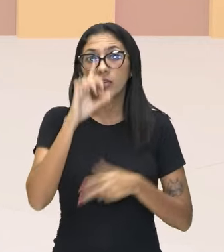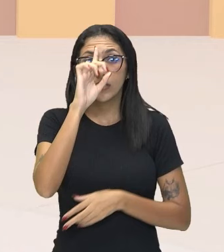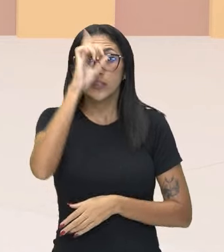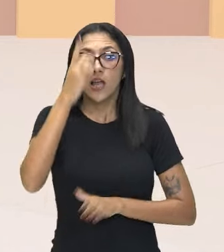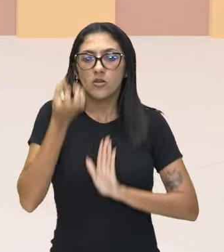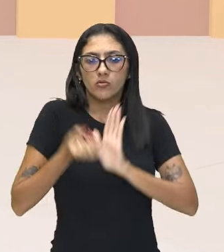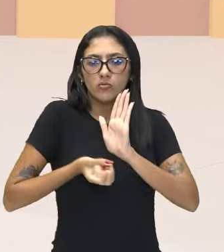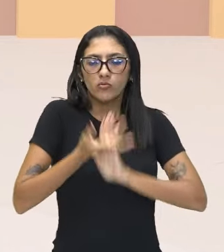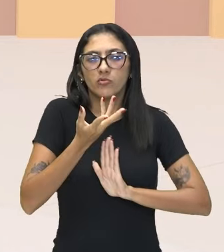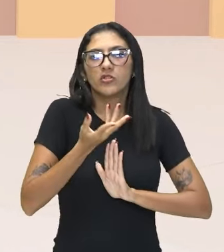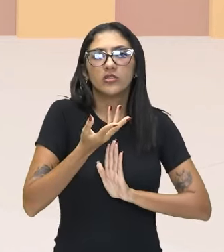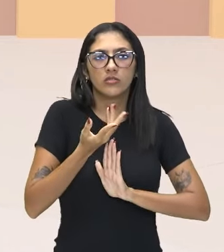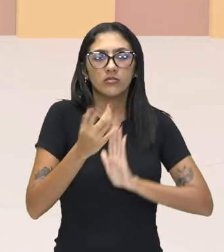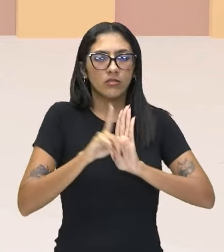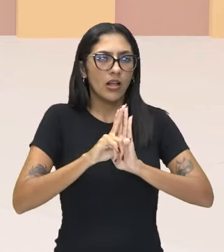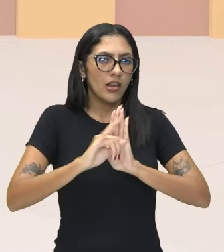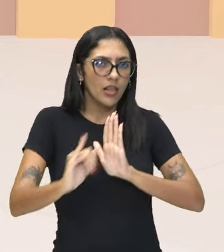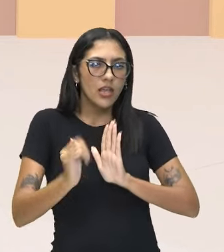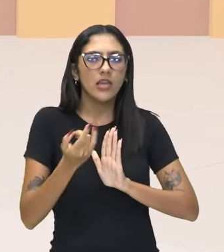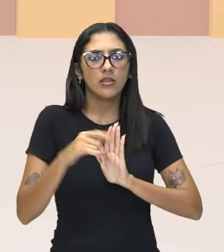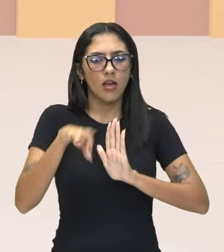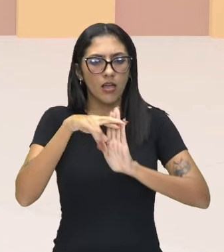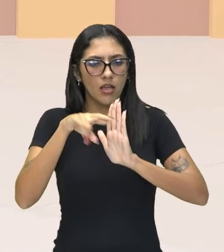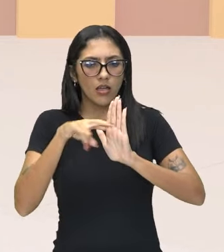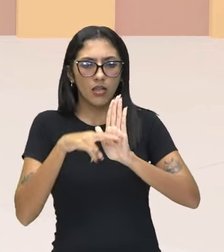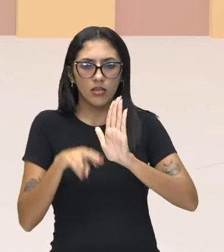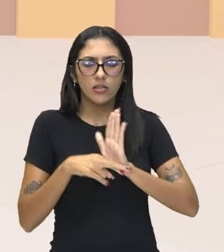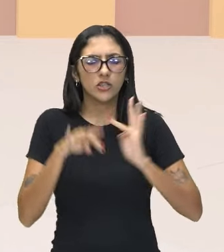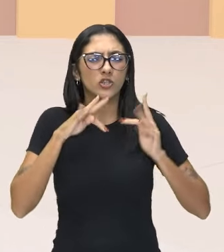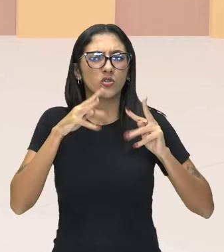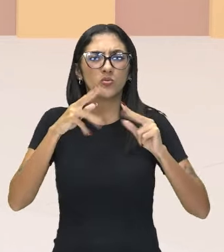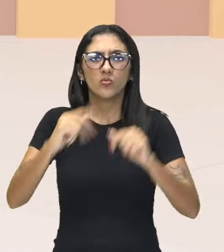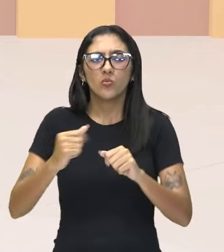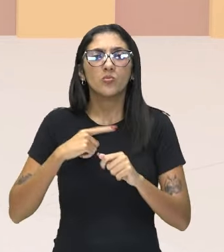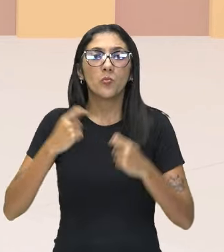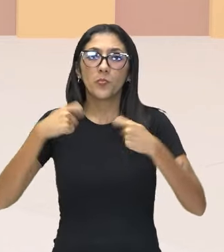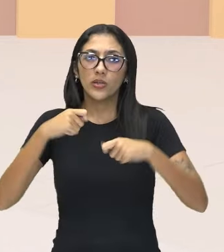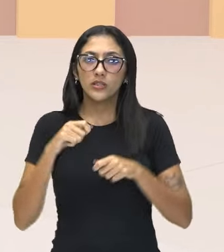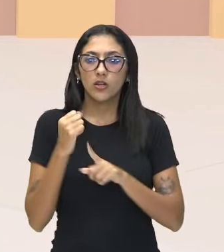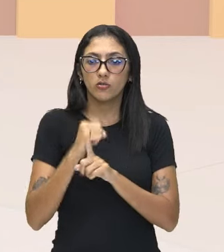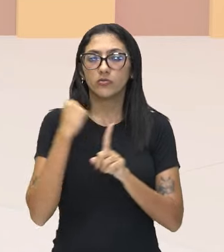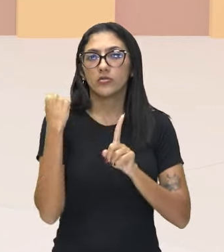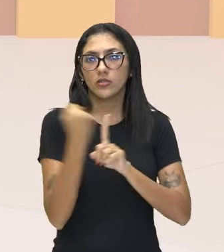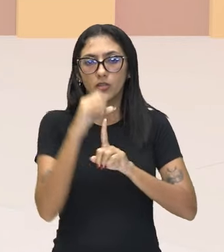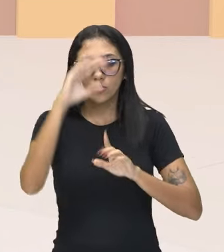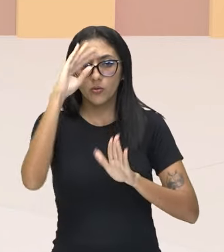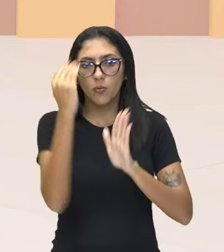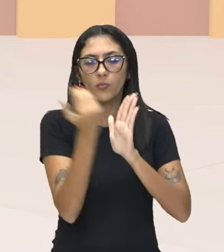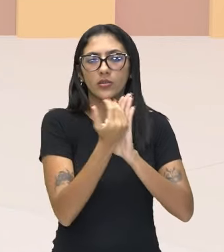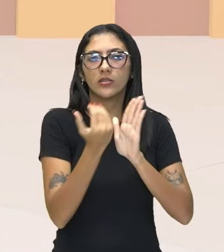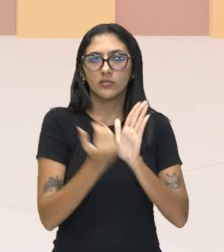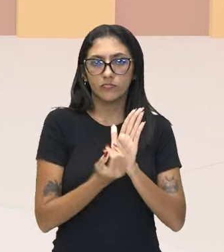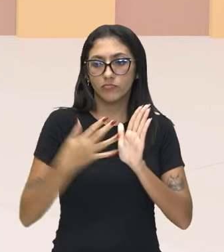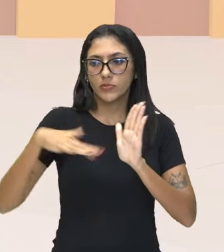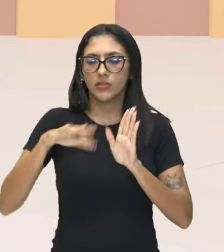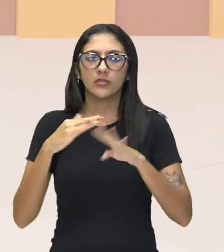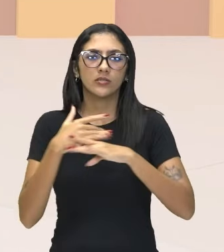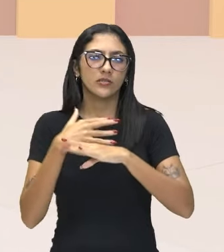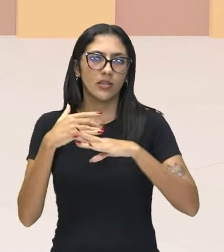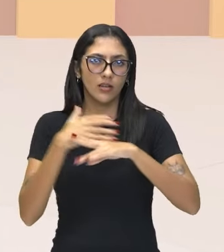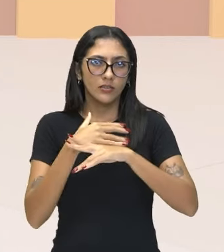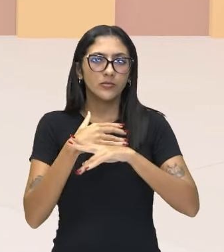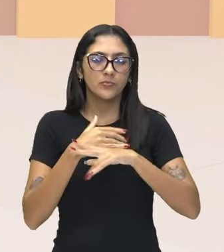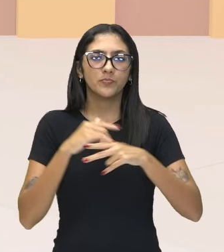leis, ele cria as normas, aquilo que vai reger a nossa vida no cotidiano na cidade. Perfeito? Então,